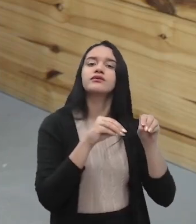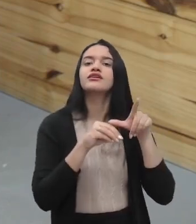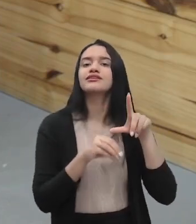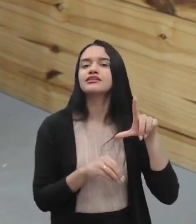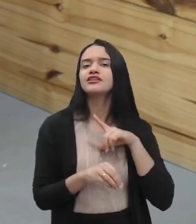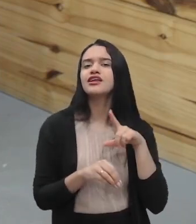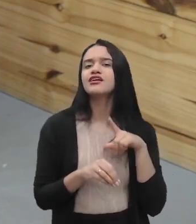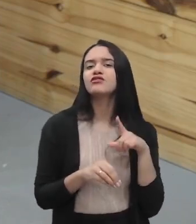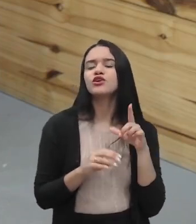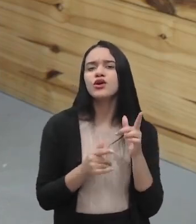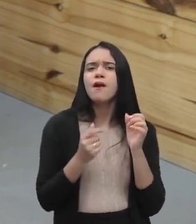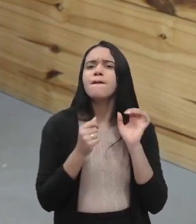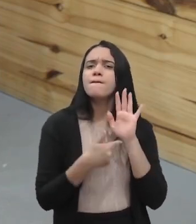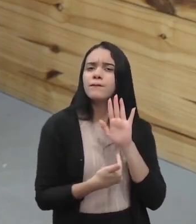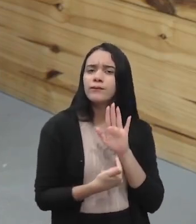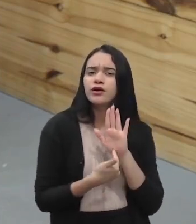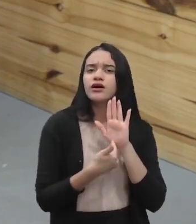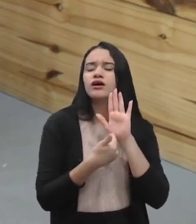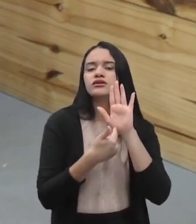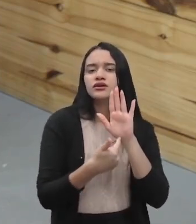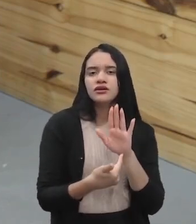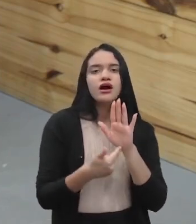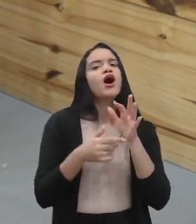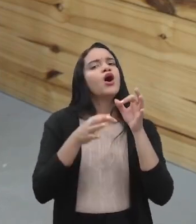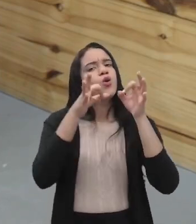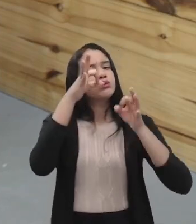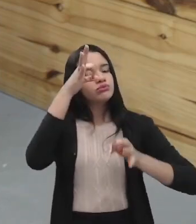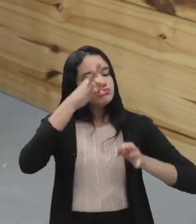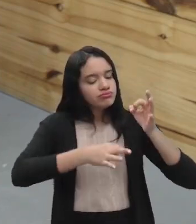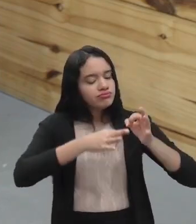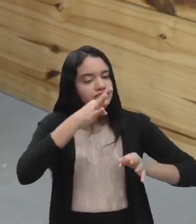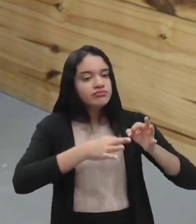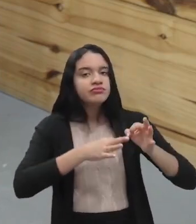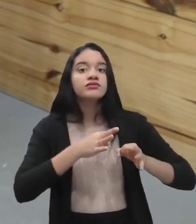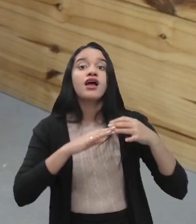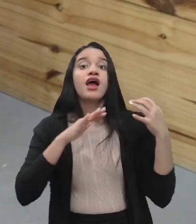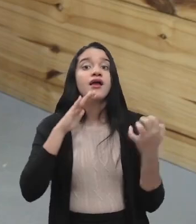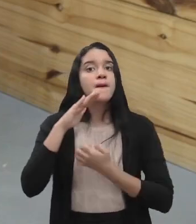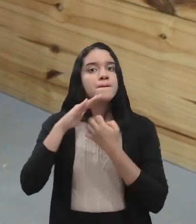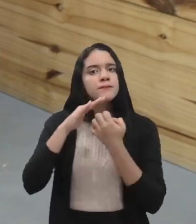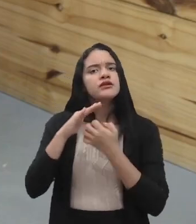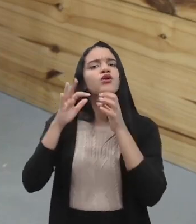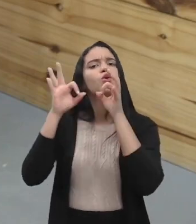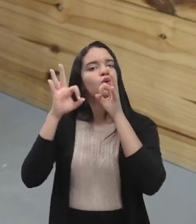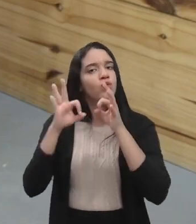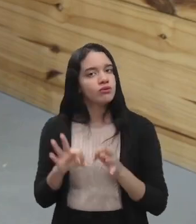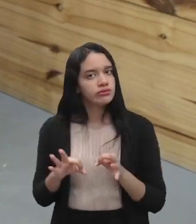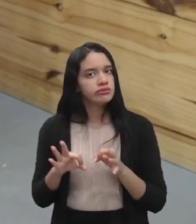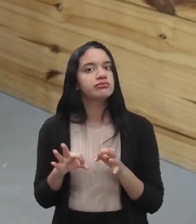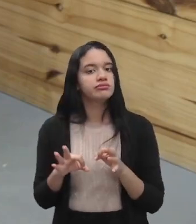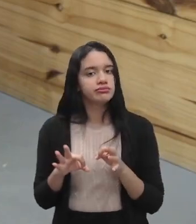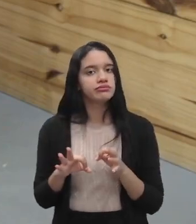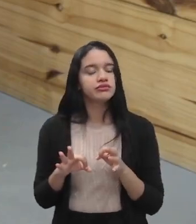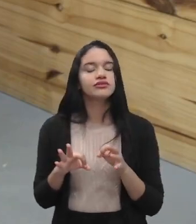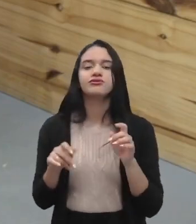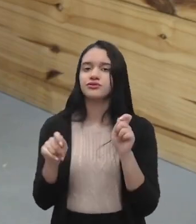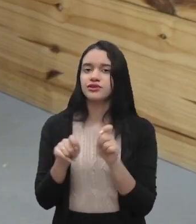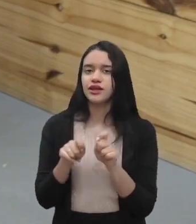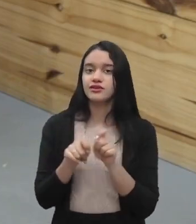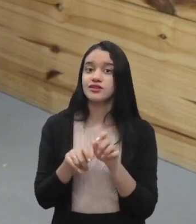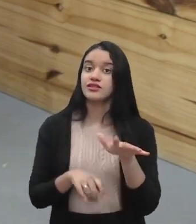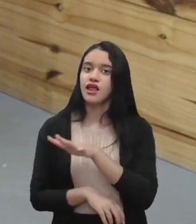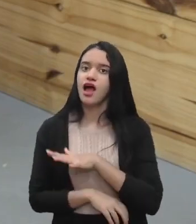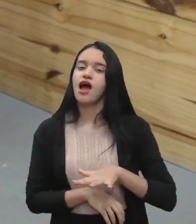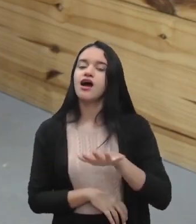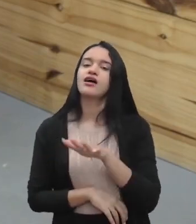teve que mostrar para o juiz, a justiça, que a empresa estava correta no que tinha feito na área de